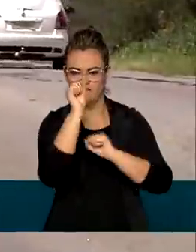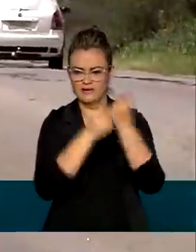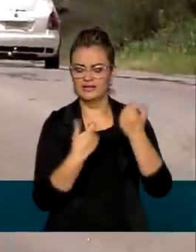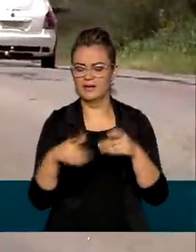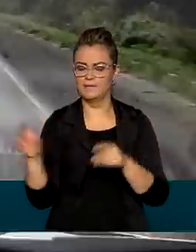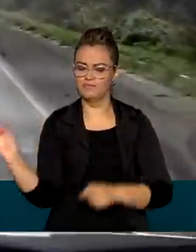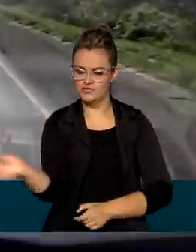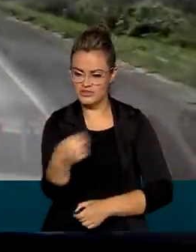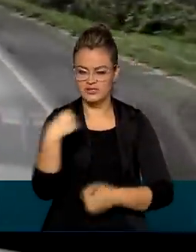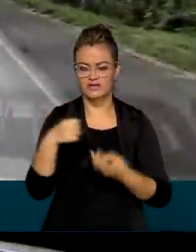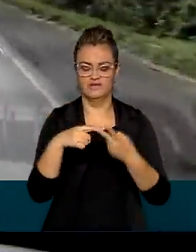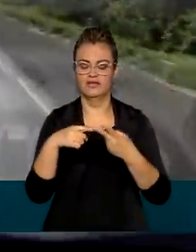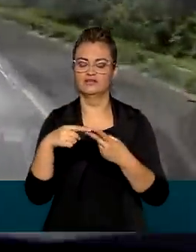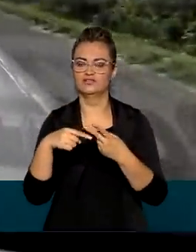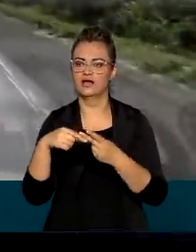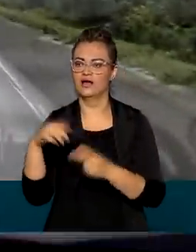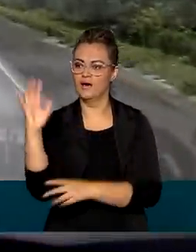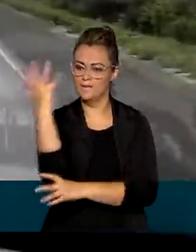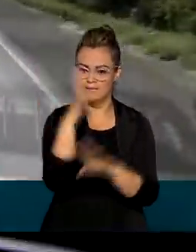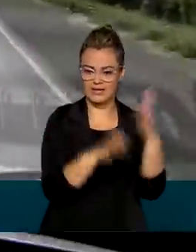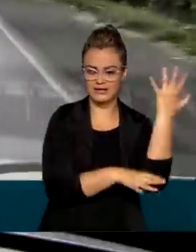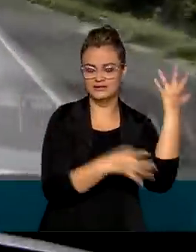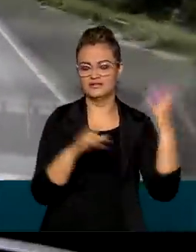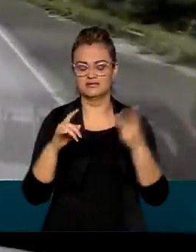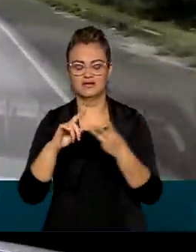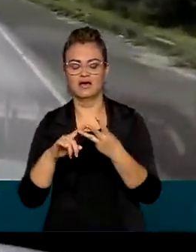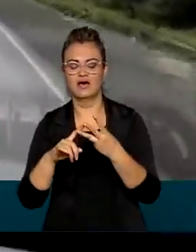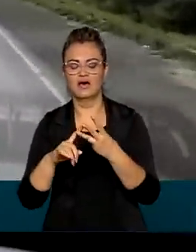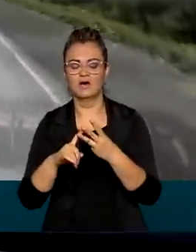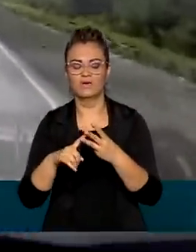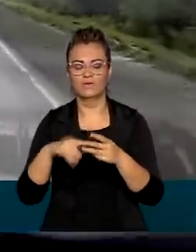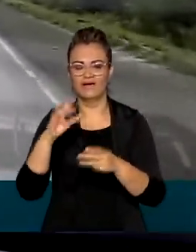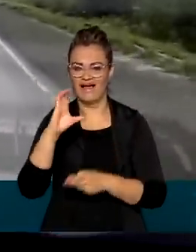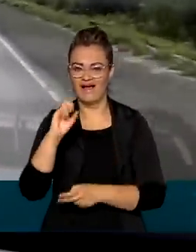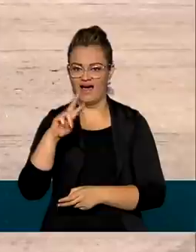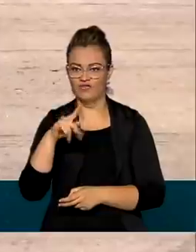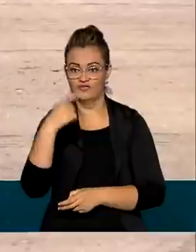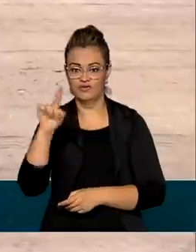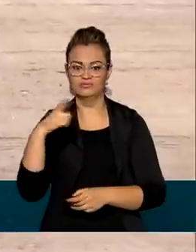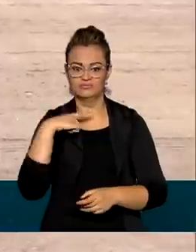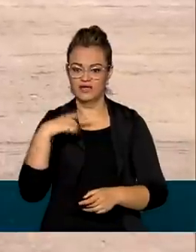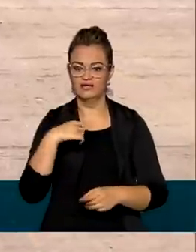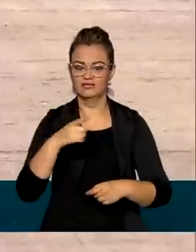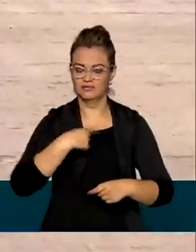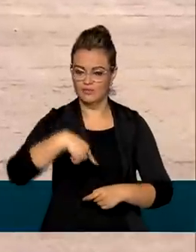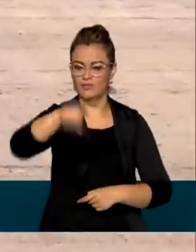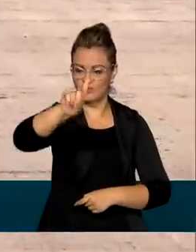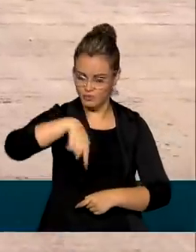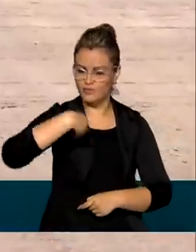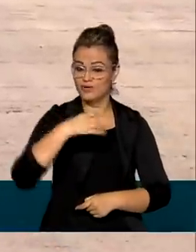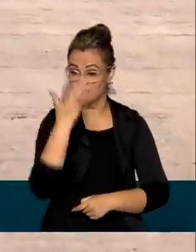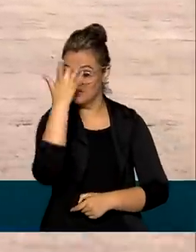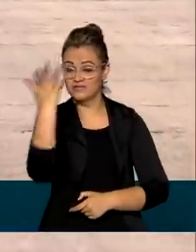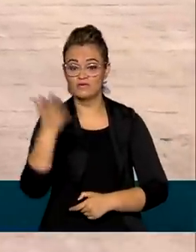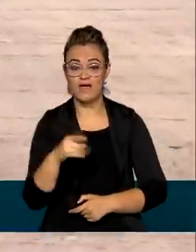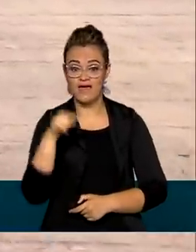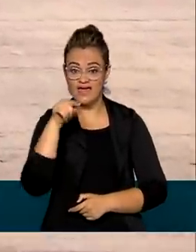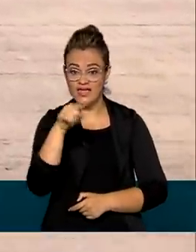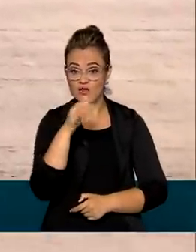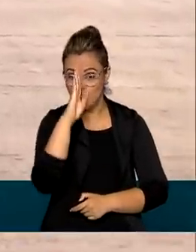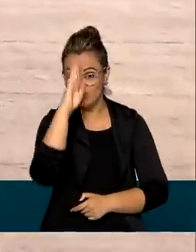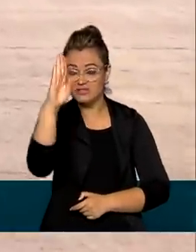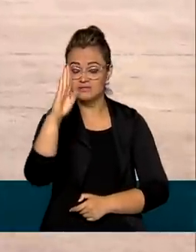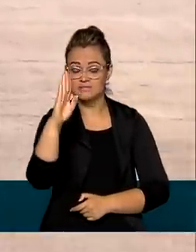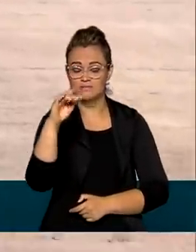plantações de eucalipto para a indústria de celulose e carvão vegetal. A BR-101 é um dos principais corredores